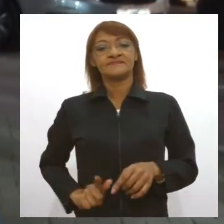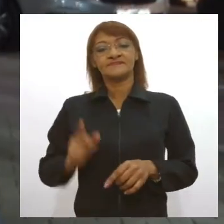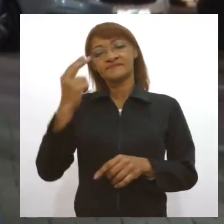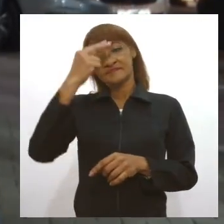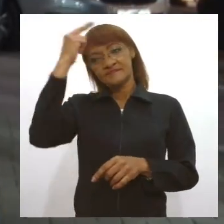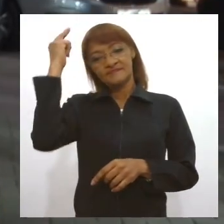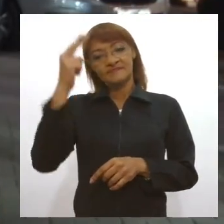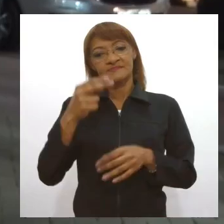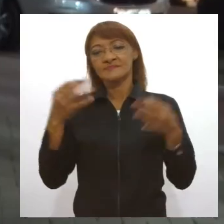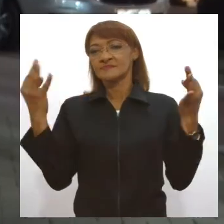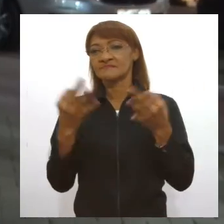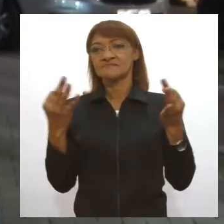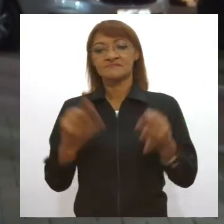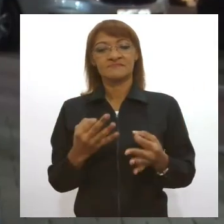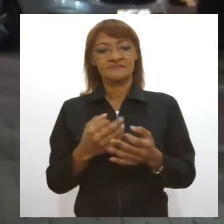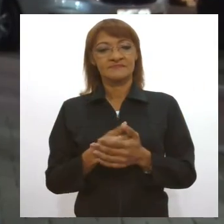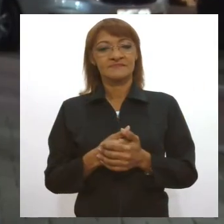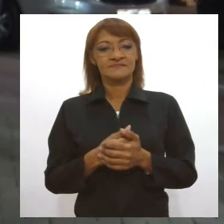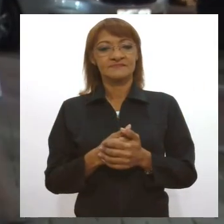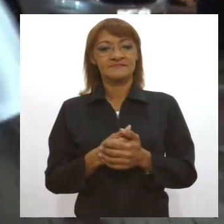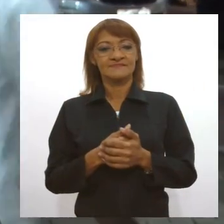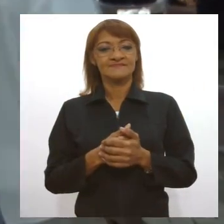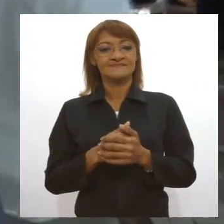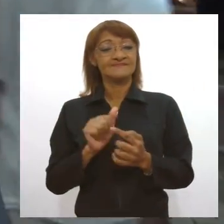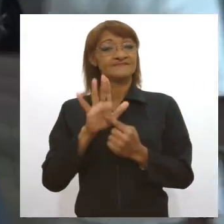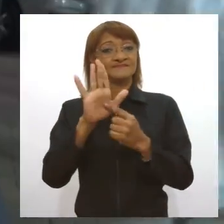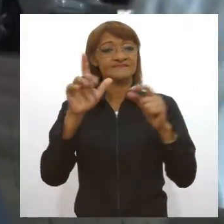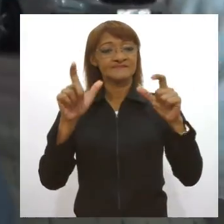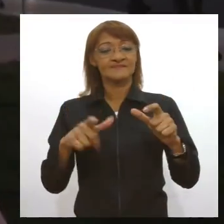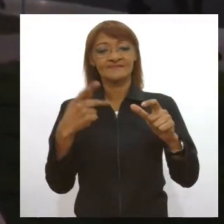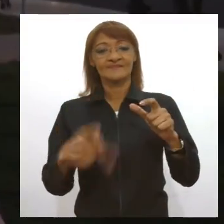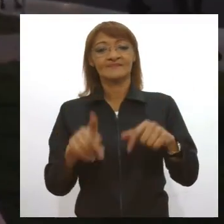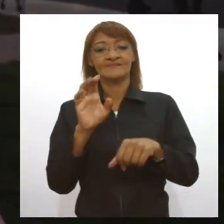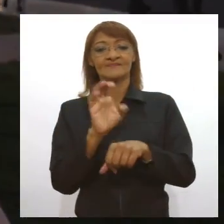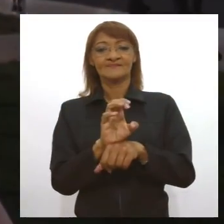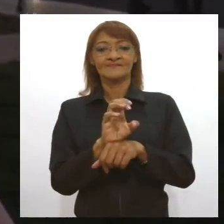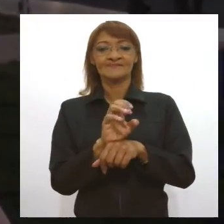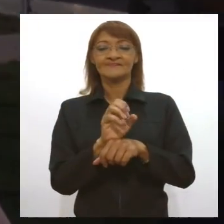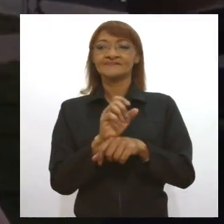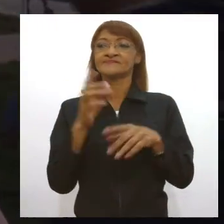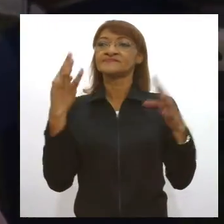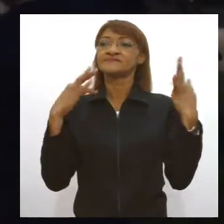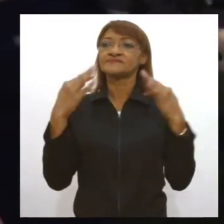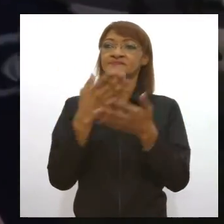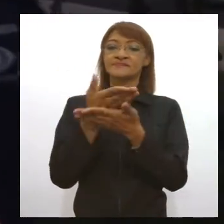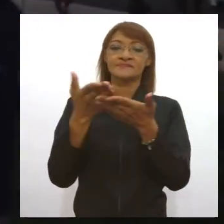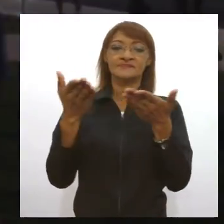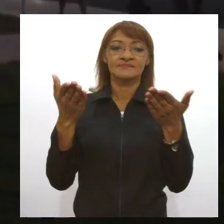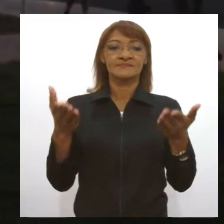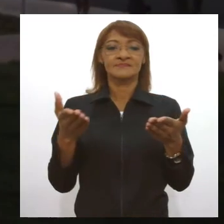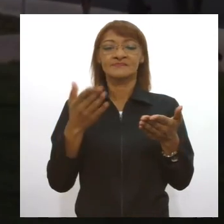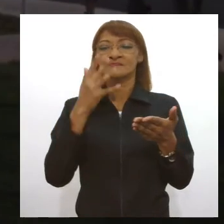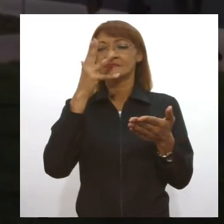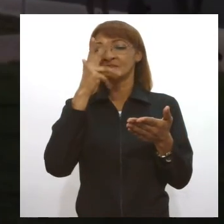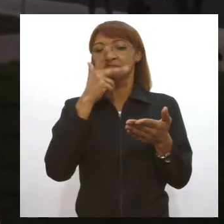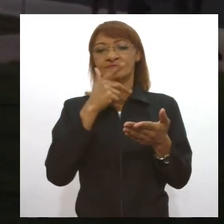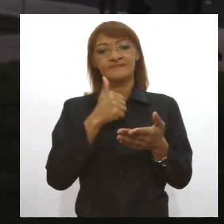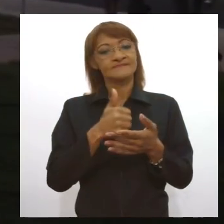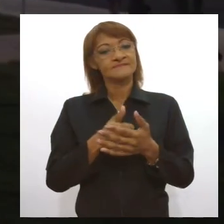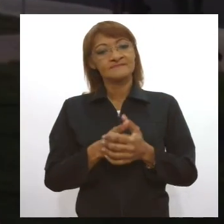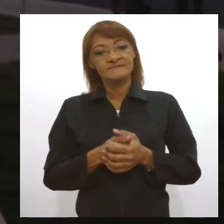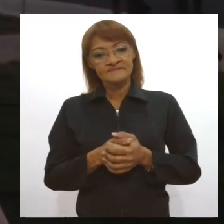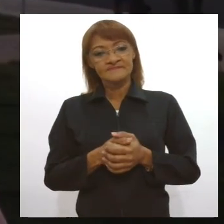marcando um grande tento. É mais um cartão postal para o Estado de Sergipe. Uma obra que vai ficar muito bonita quando